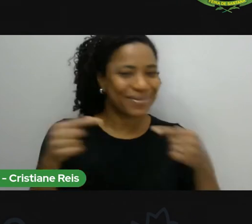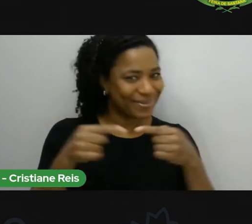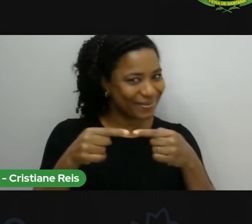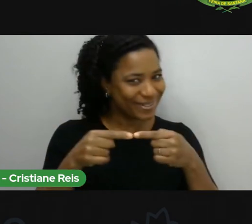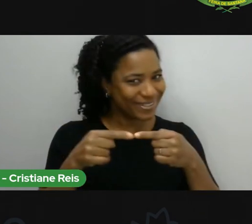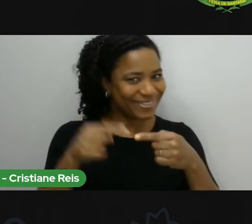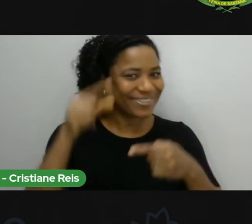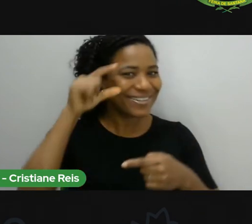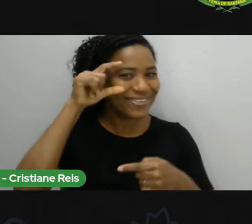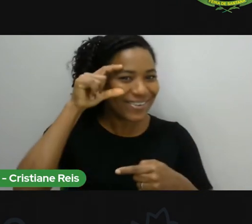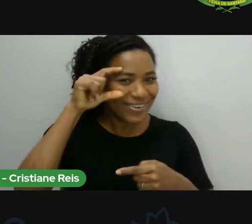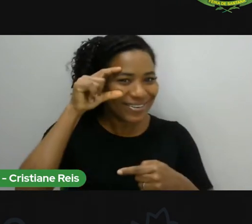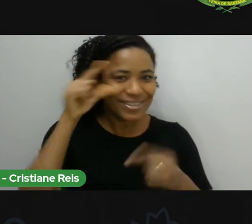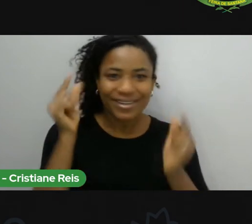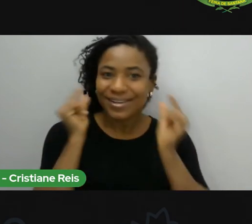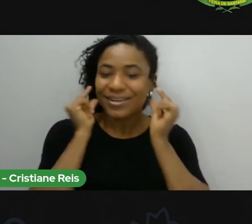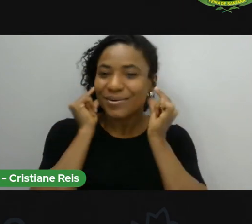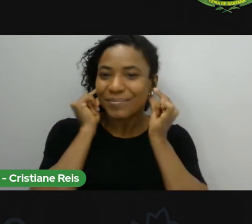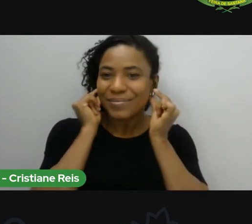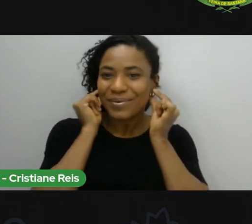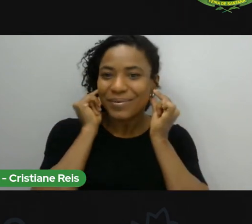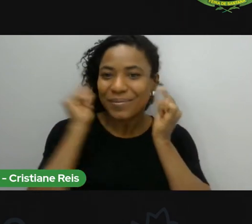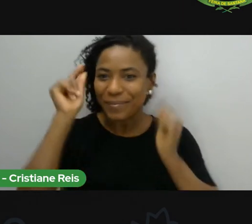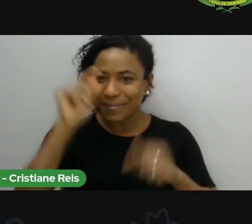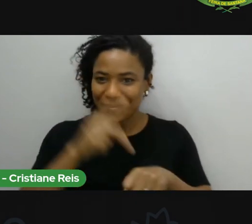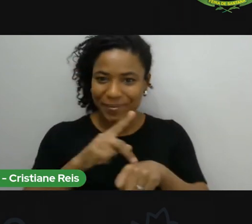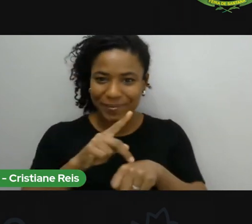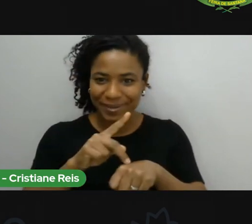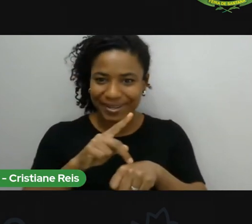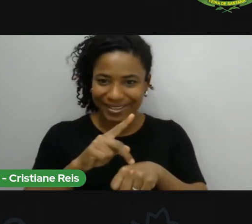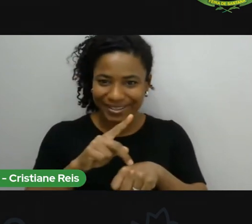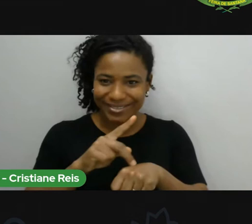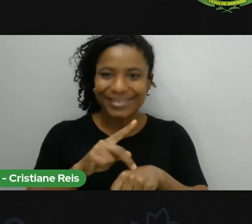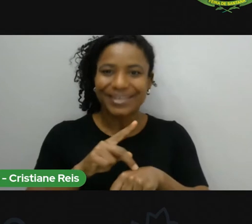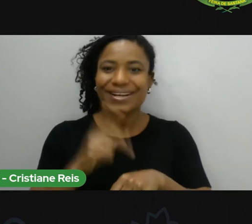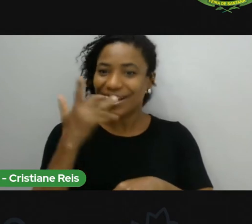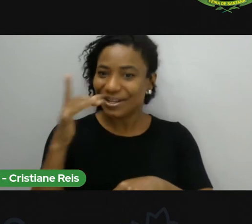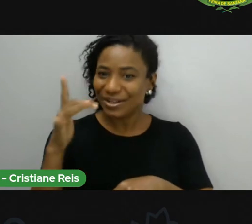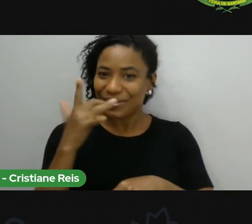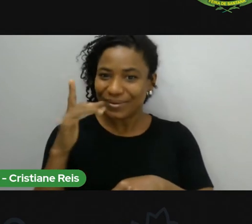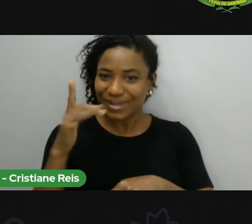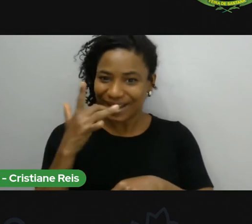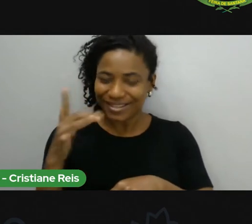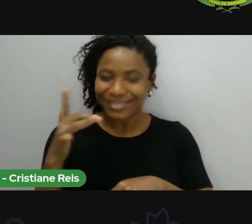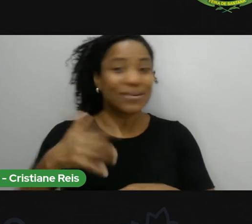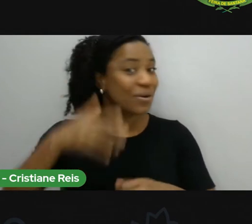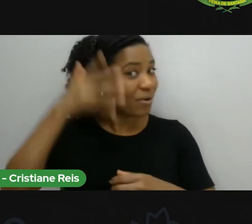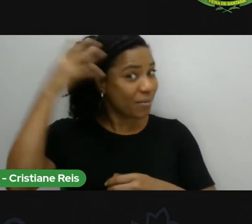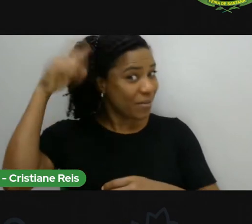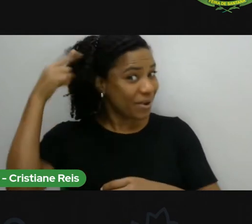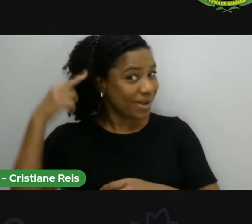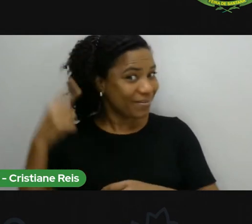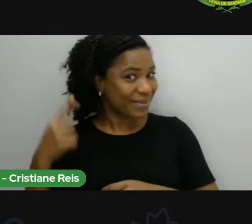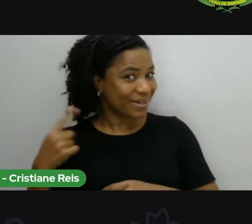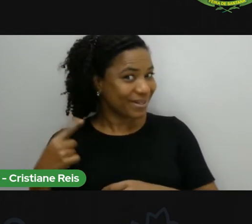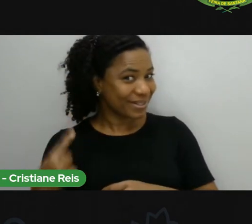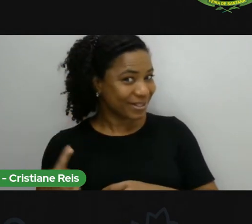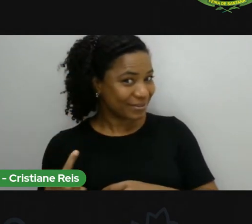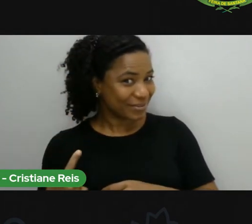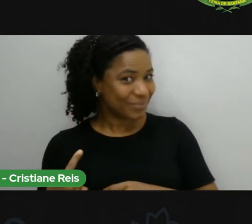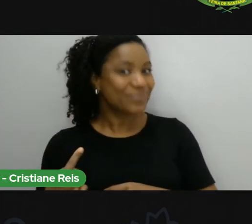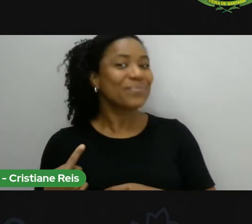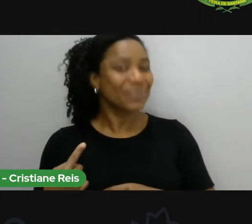brincos pretos e dourados. O meu cabelo é crespo, mas hoje fiz um novo penteado.